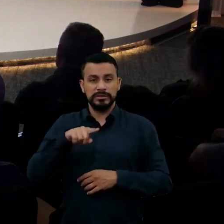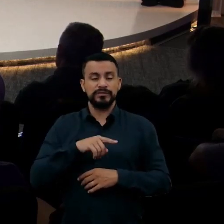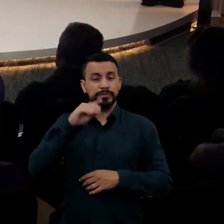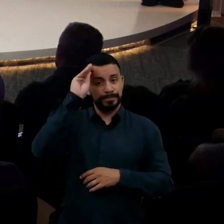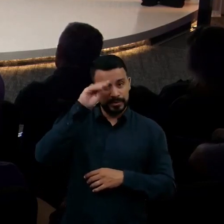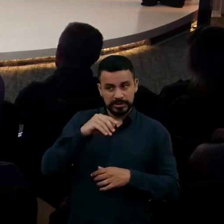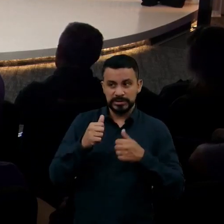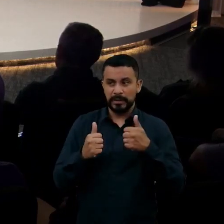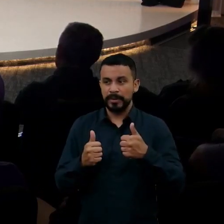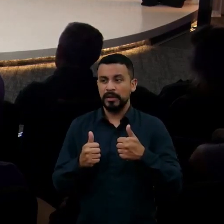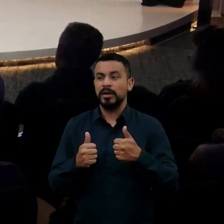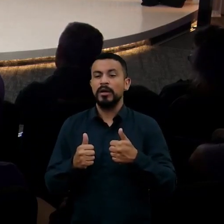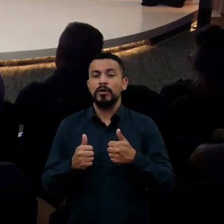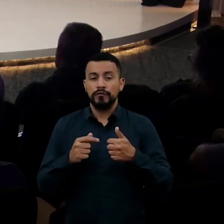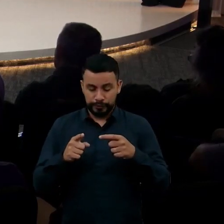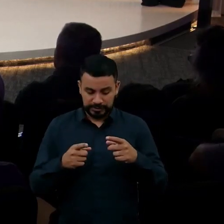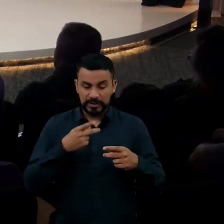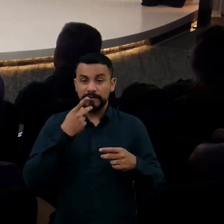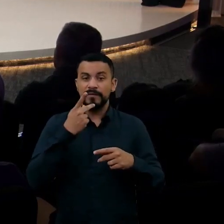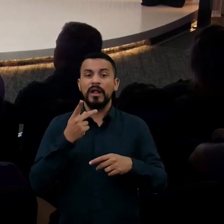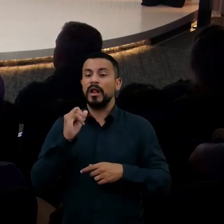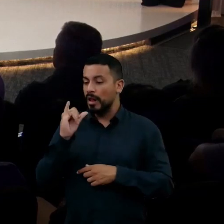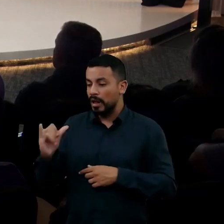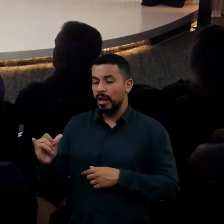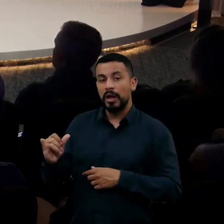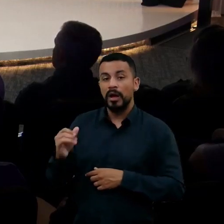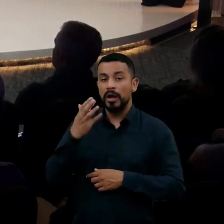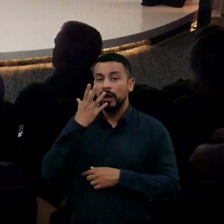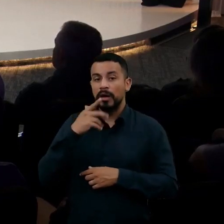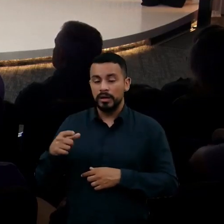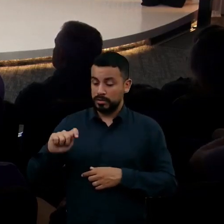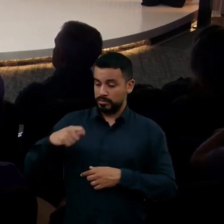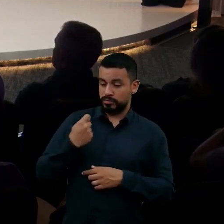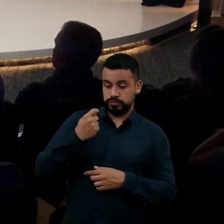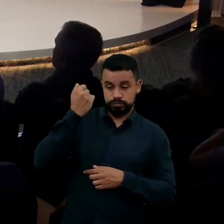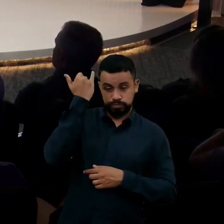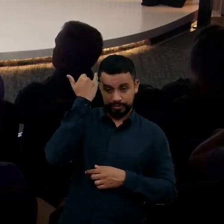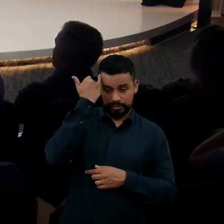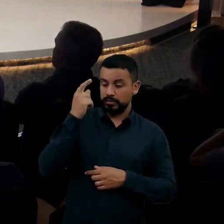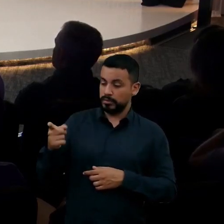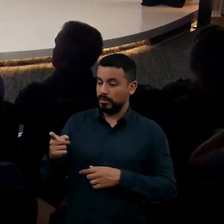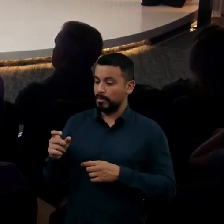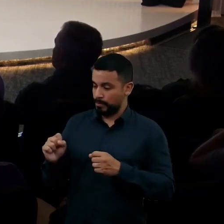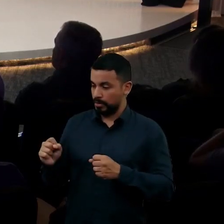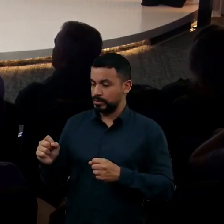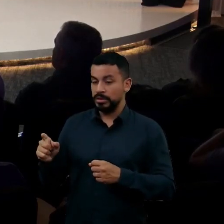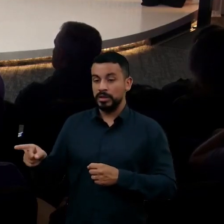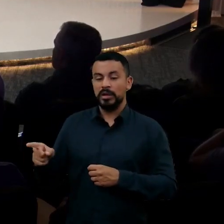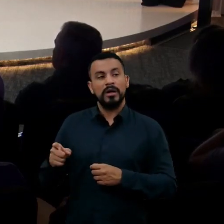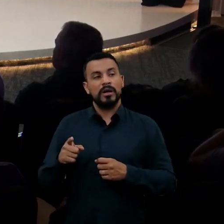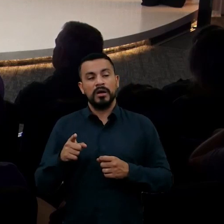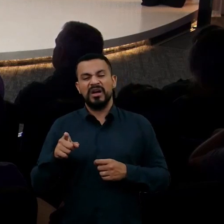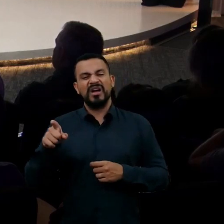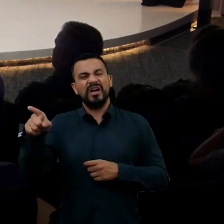quando você falar para uma criança eu sou um bom preguiçoso e isso aí pode fazer o meu dever de casa e isso foi